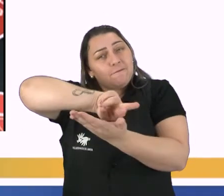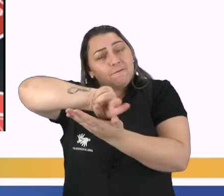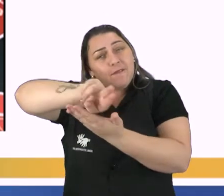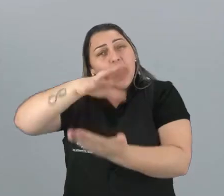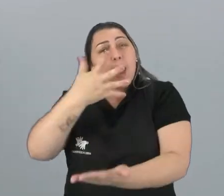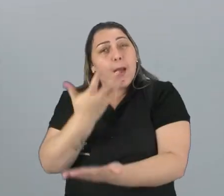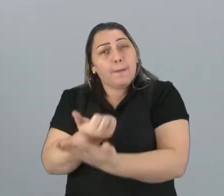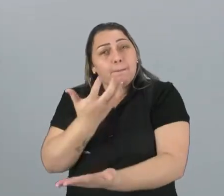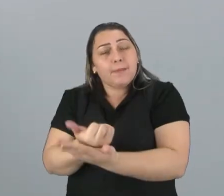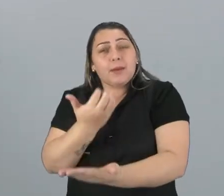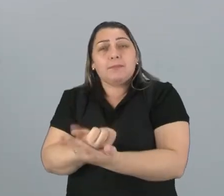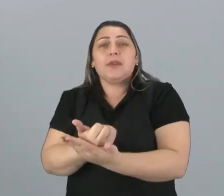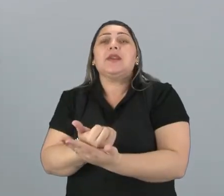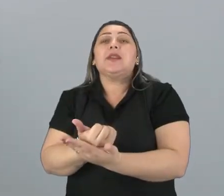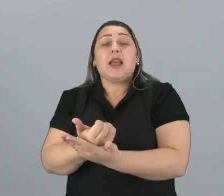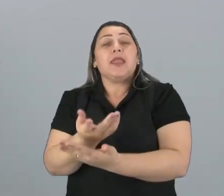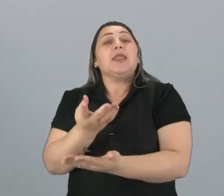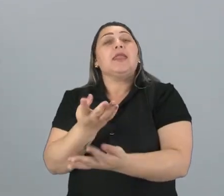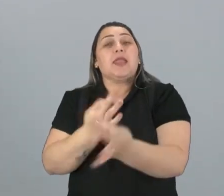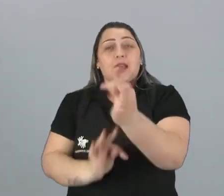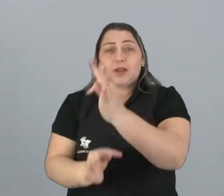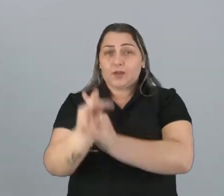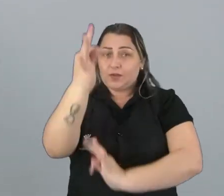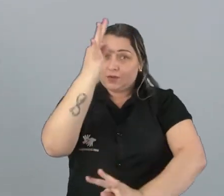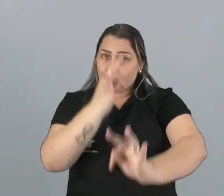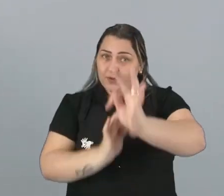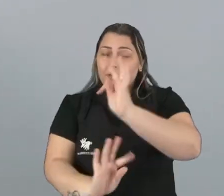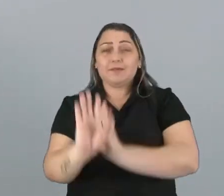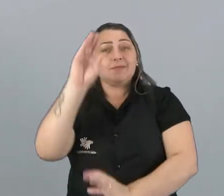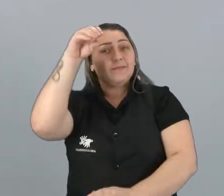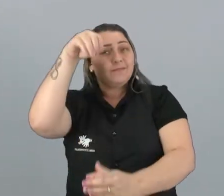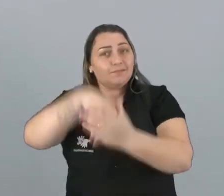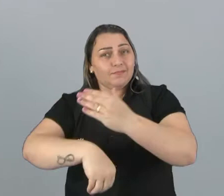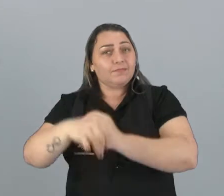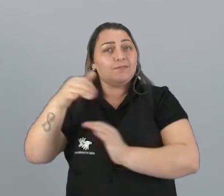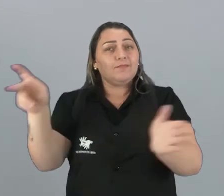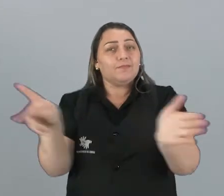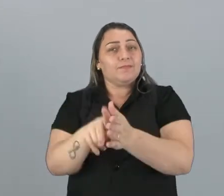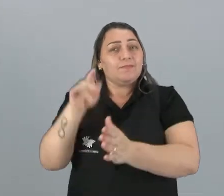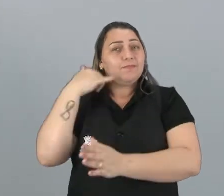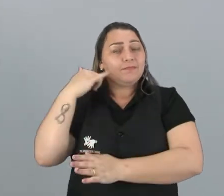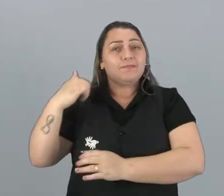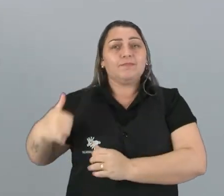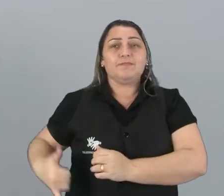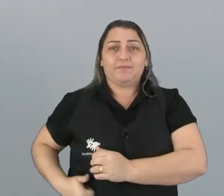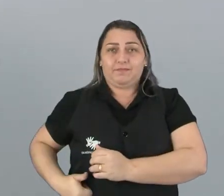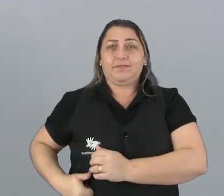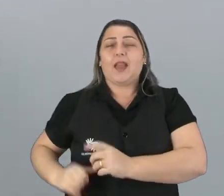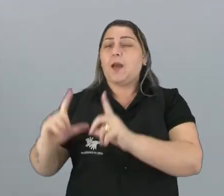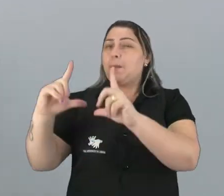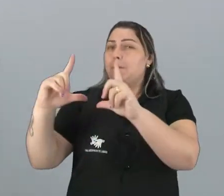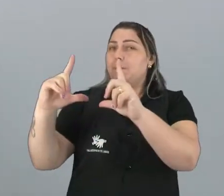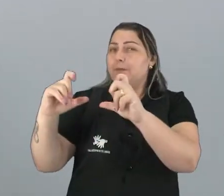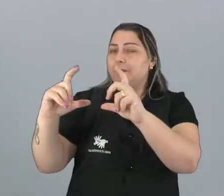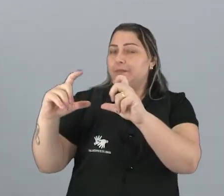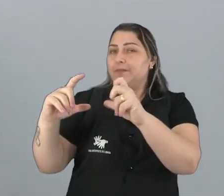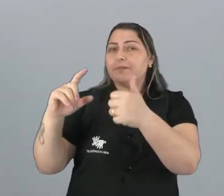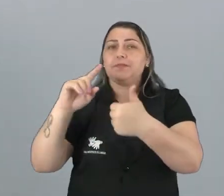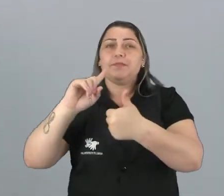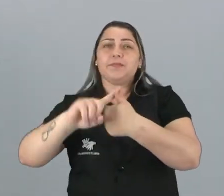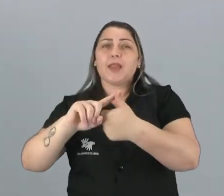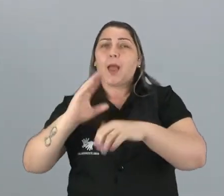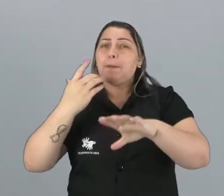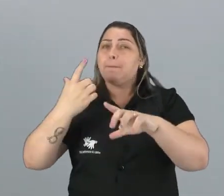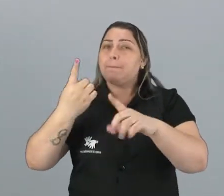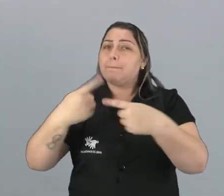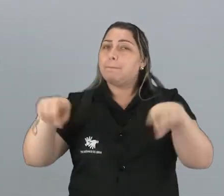aplicativos que são meios tecnológicos que estão embutidos nele, né? Seja a máquina fotográfica, seja a